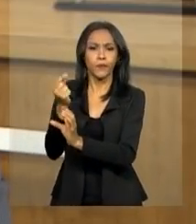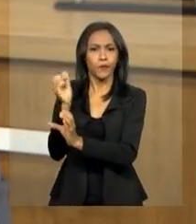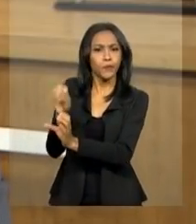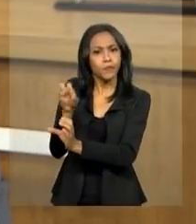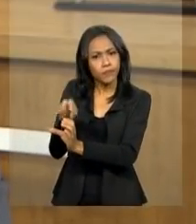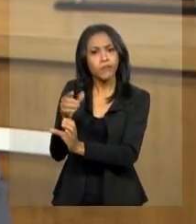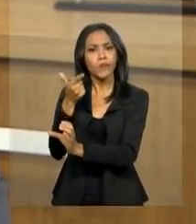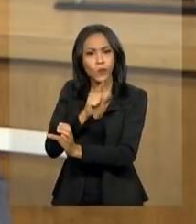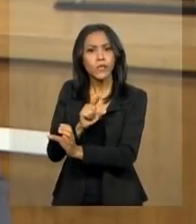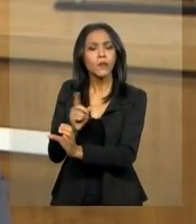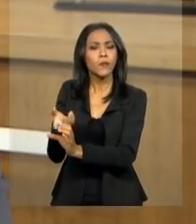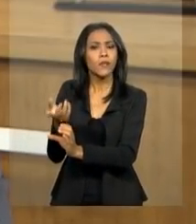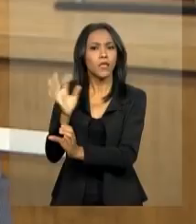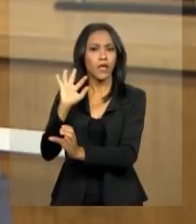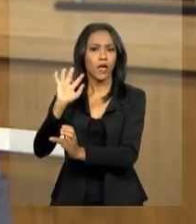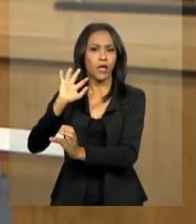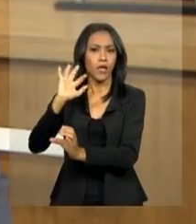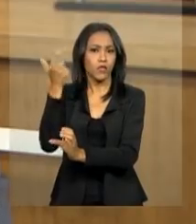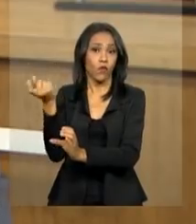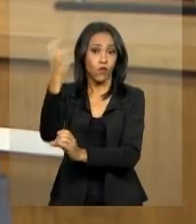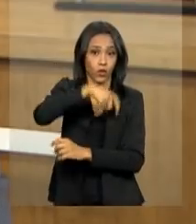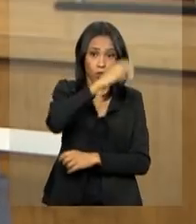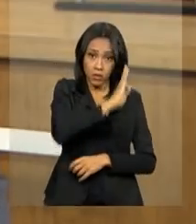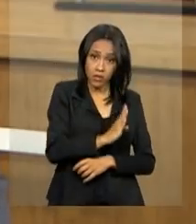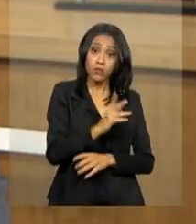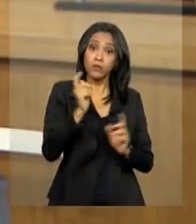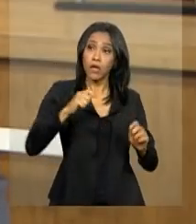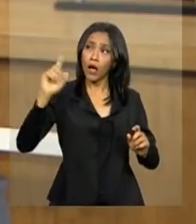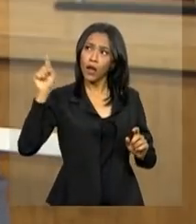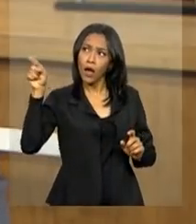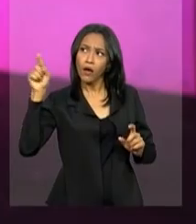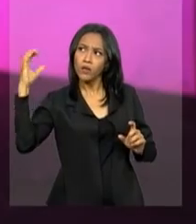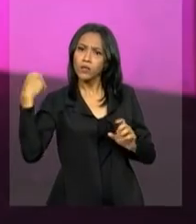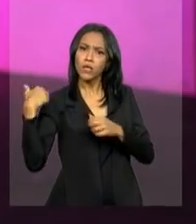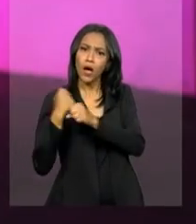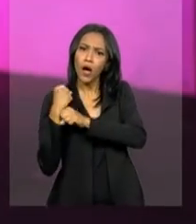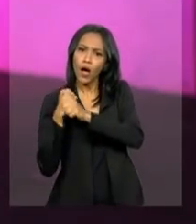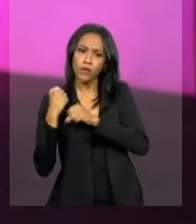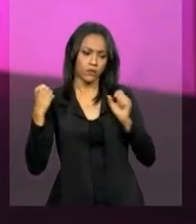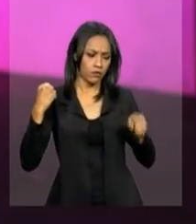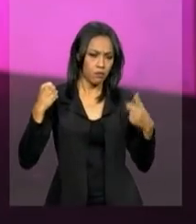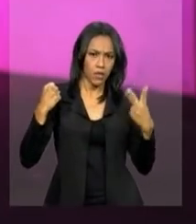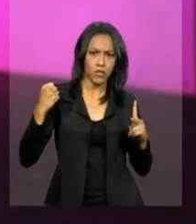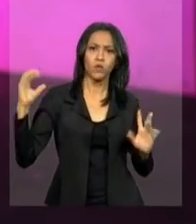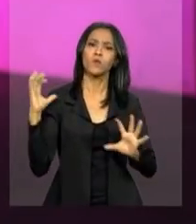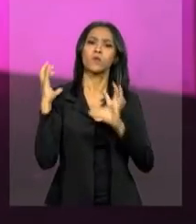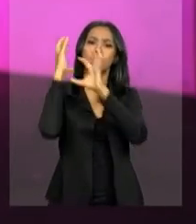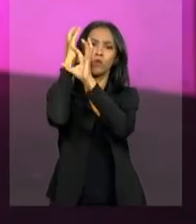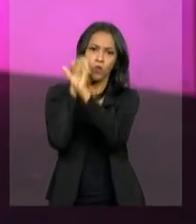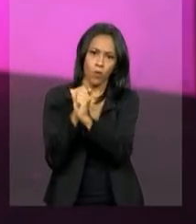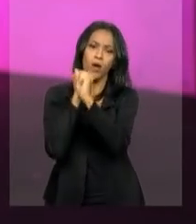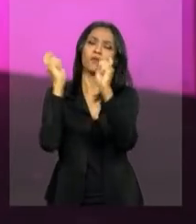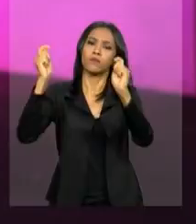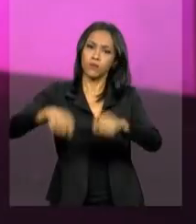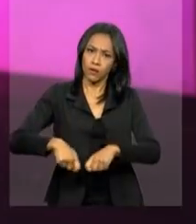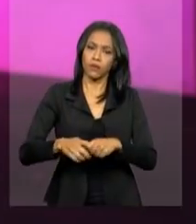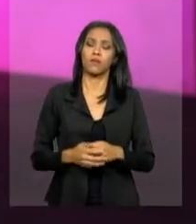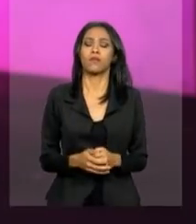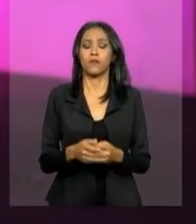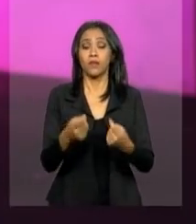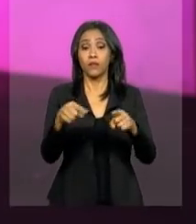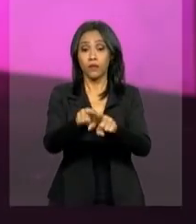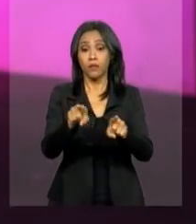americana, ela vai poder pleitear essa contagem. Além de facilitar o pedido dos benefícios,